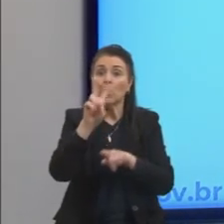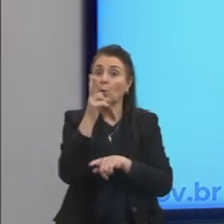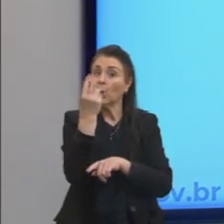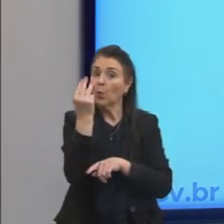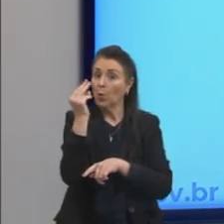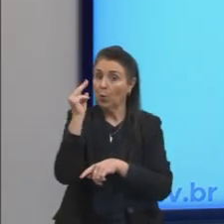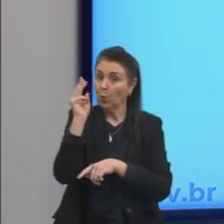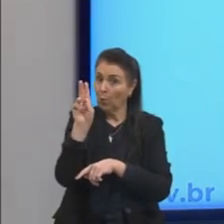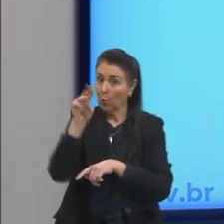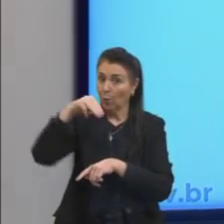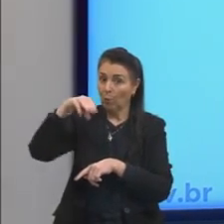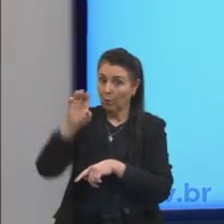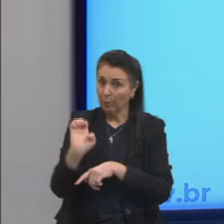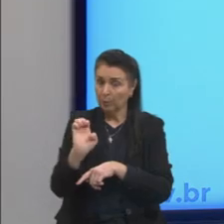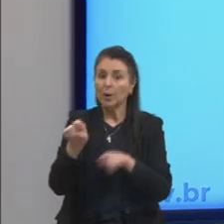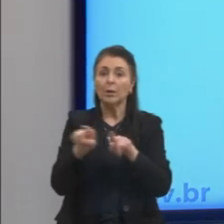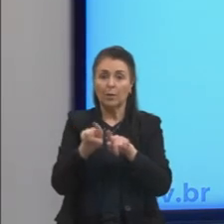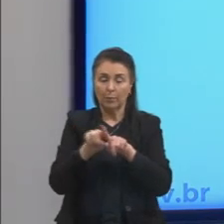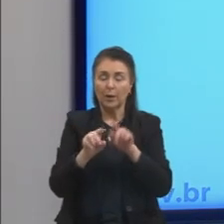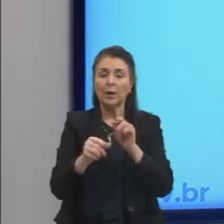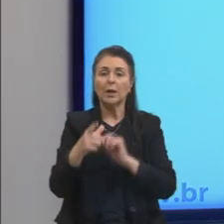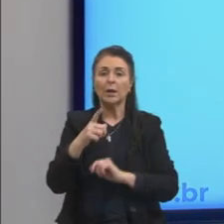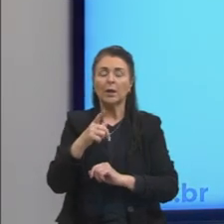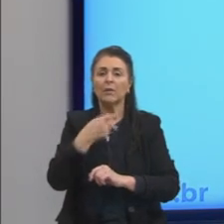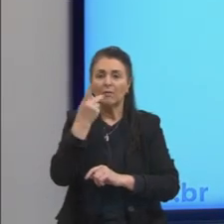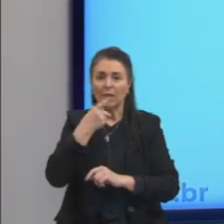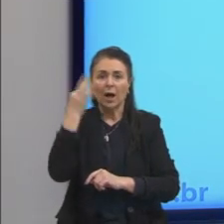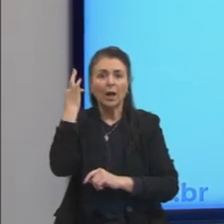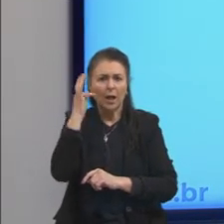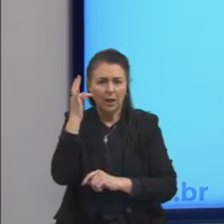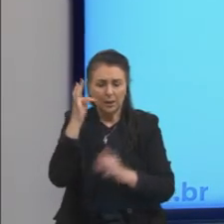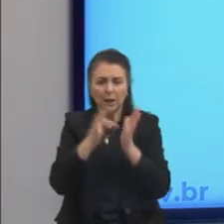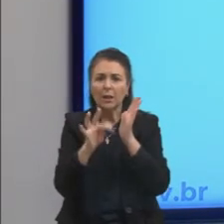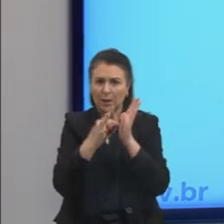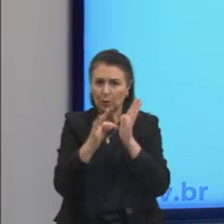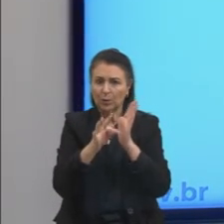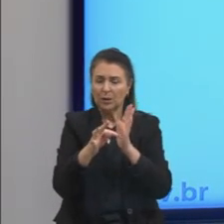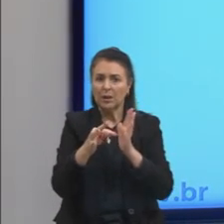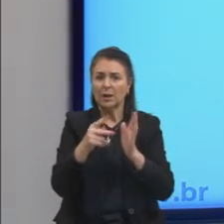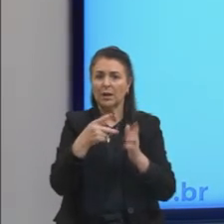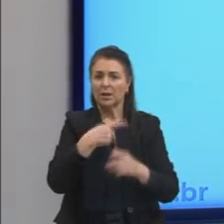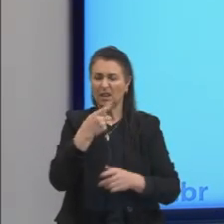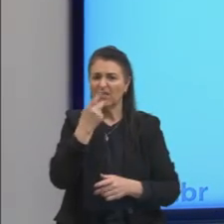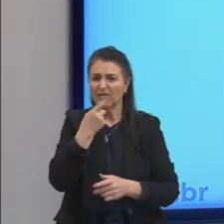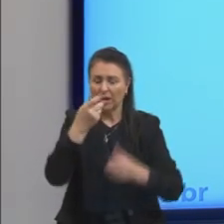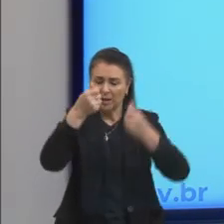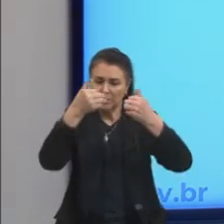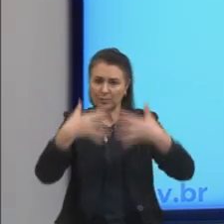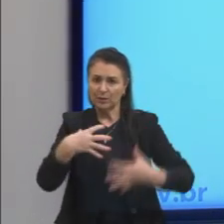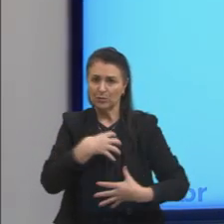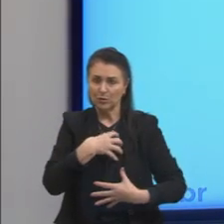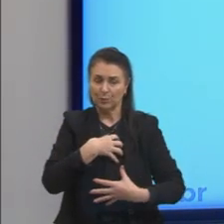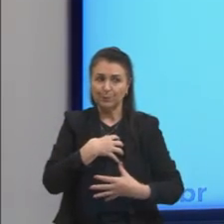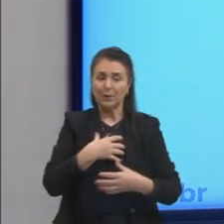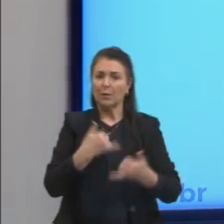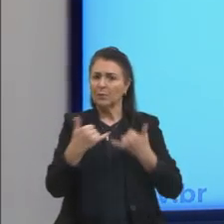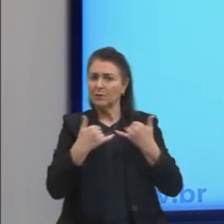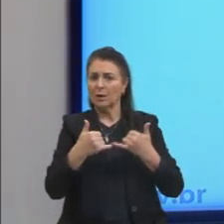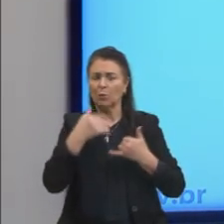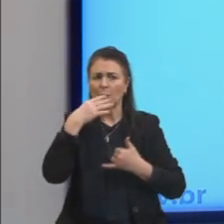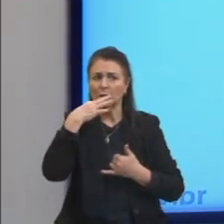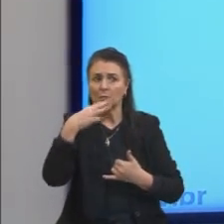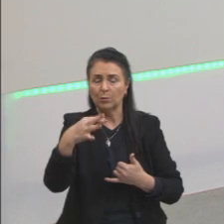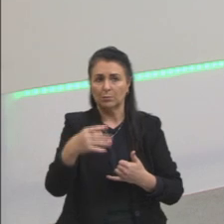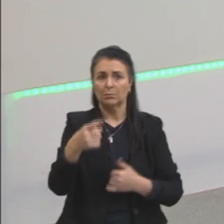que os conhecimentos provêm dos nossos sentidos, ele vai dizer que, por exemplo, as cores, nós até podemos, quando nós pensamos no